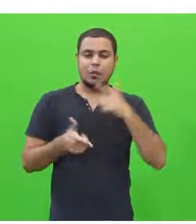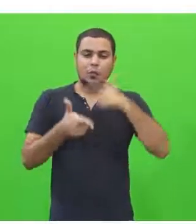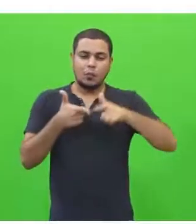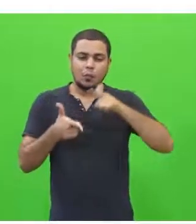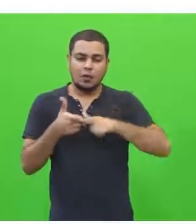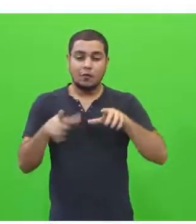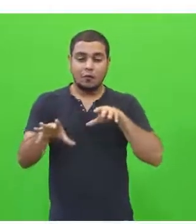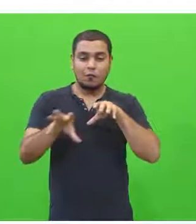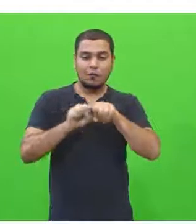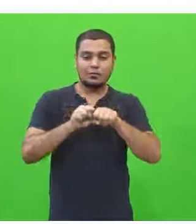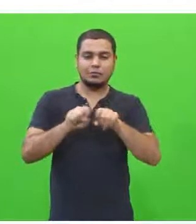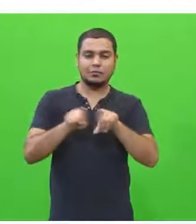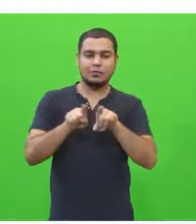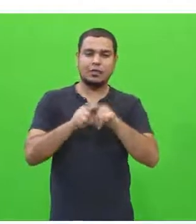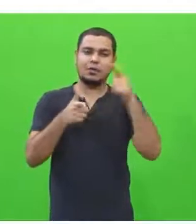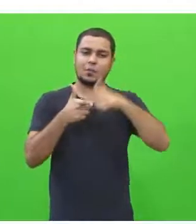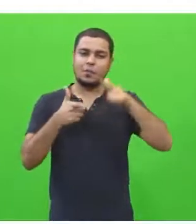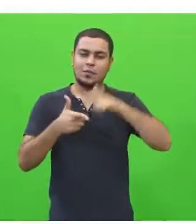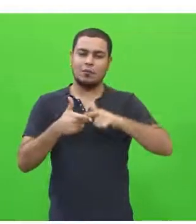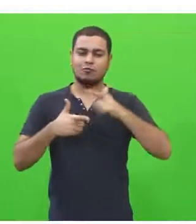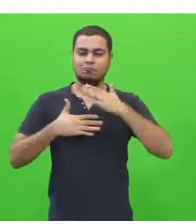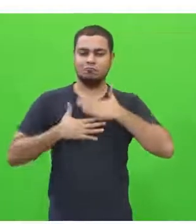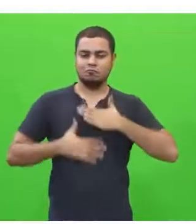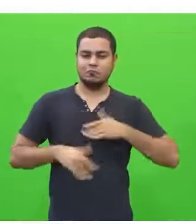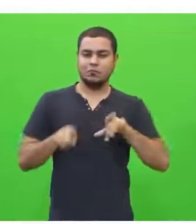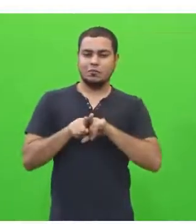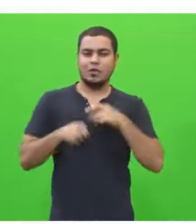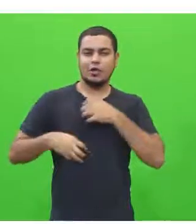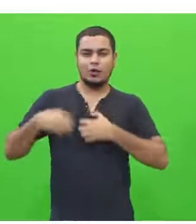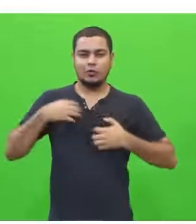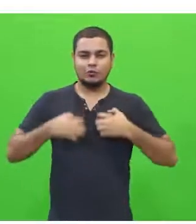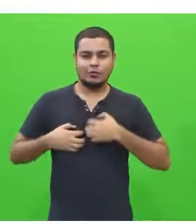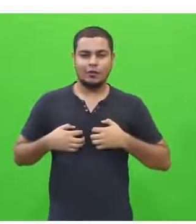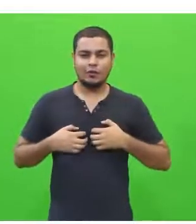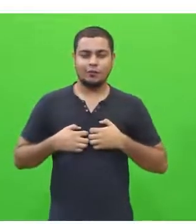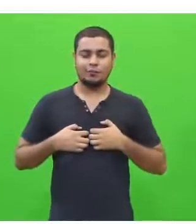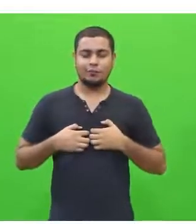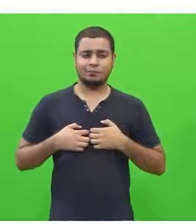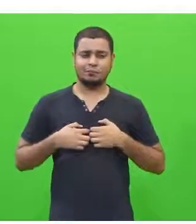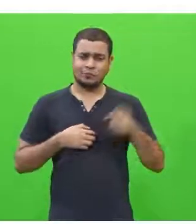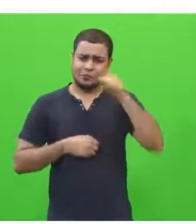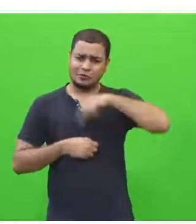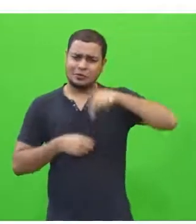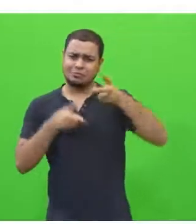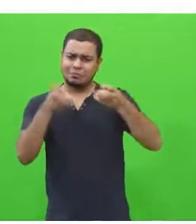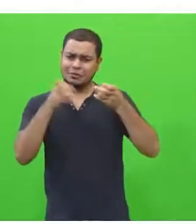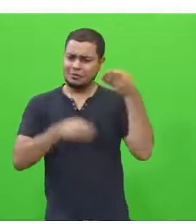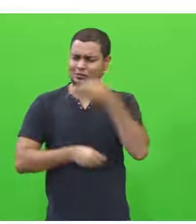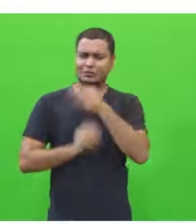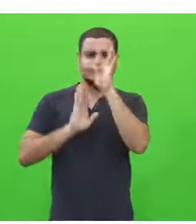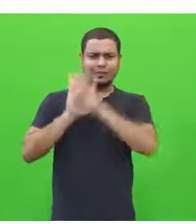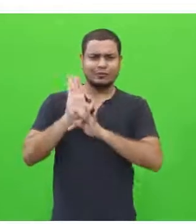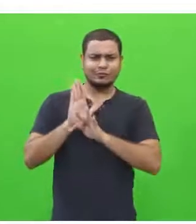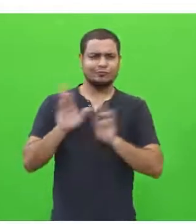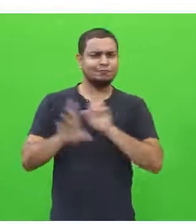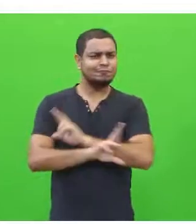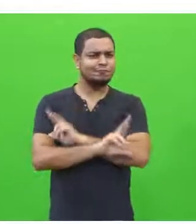prejuízo físicos e emocional. Vocês devem ter observado aí, na leitura que